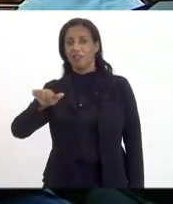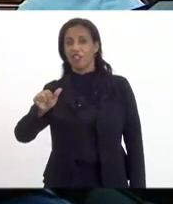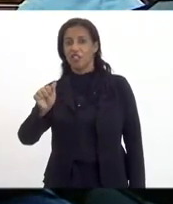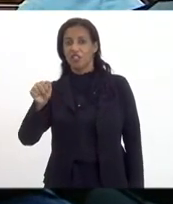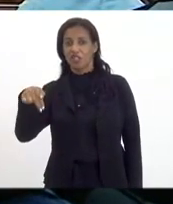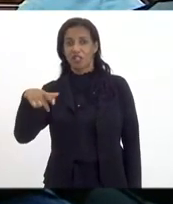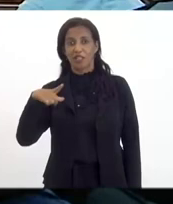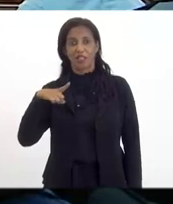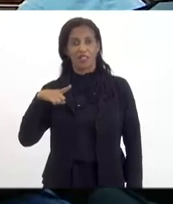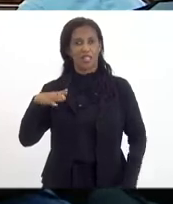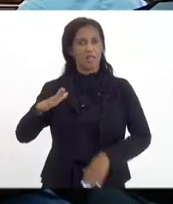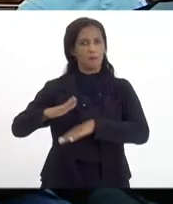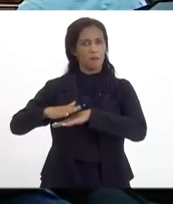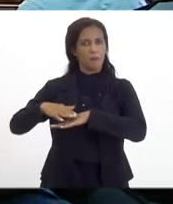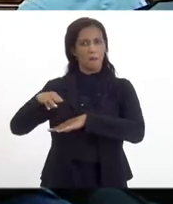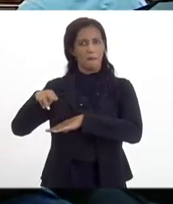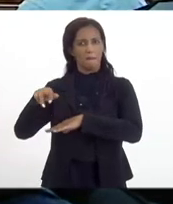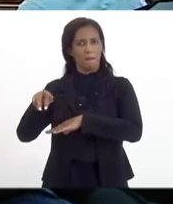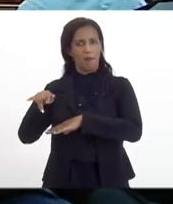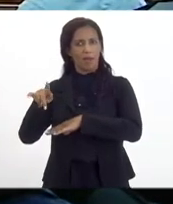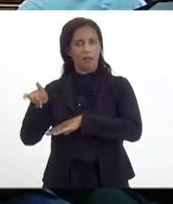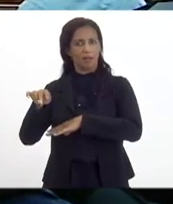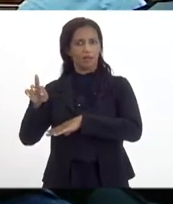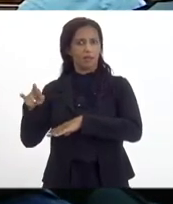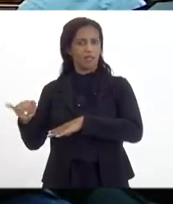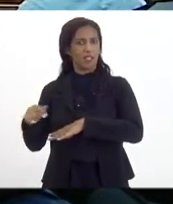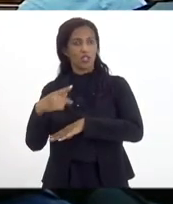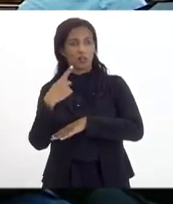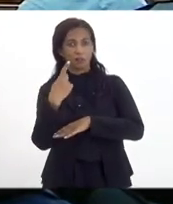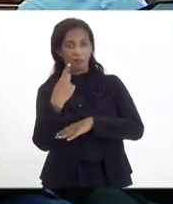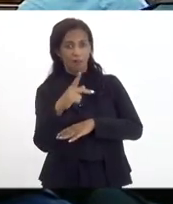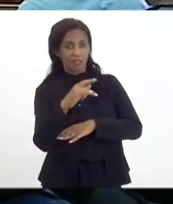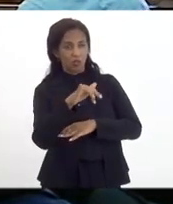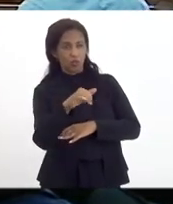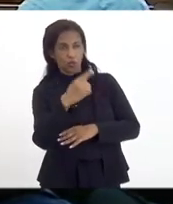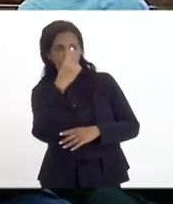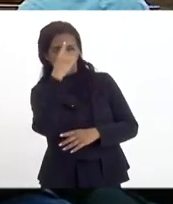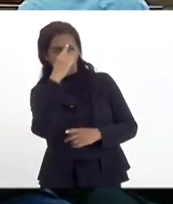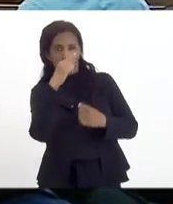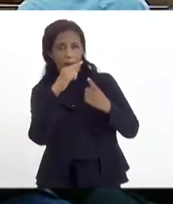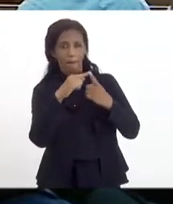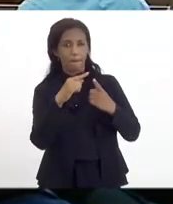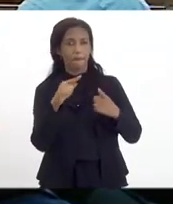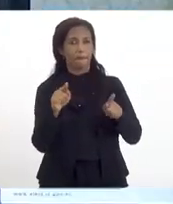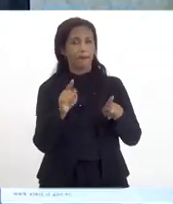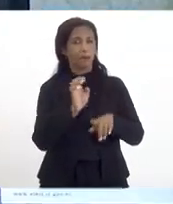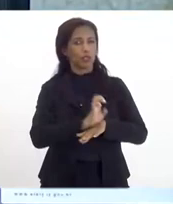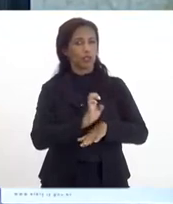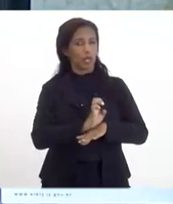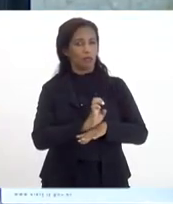mas eu acho que a do Jô Wilson é o que vai fazer com que o Estado possa pensar também